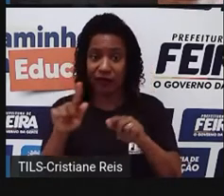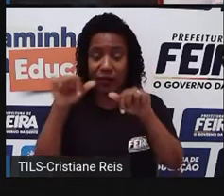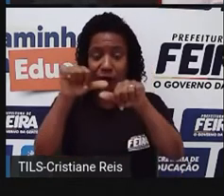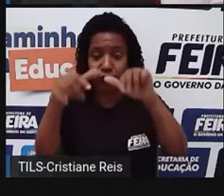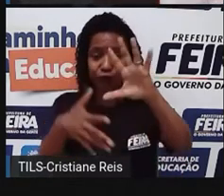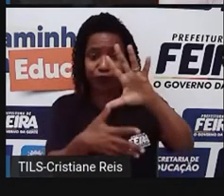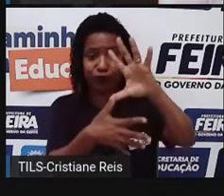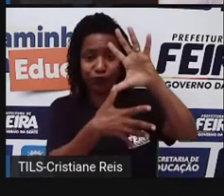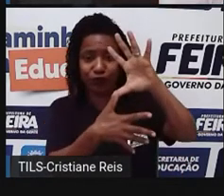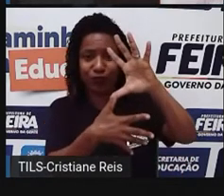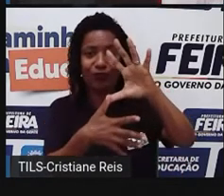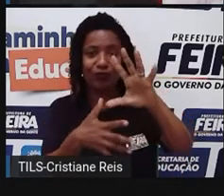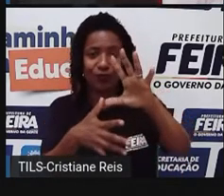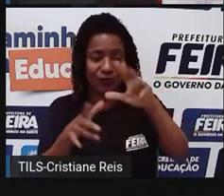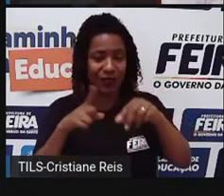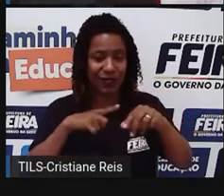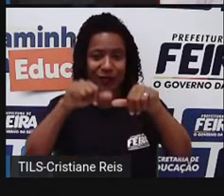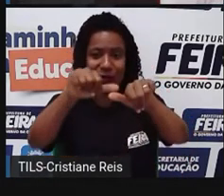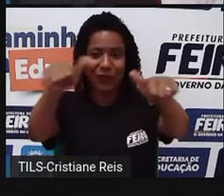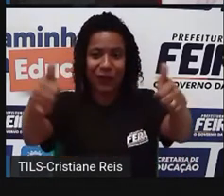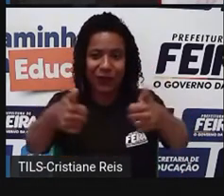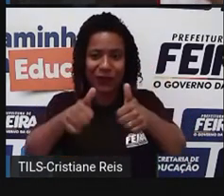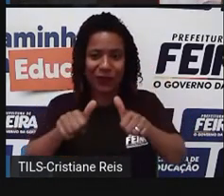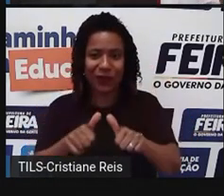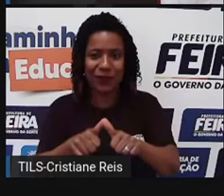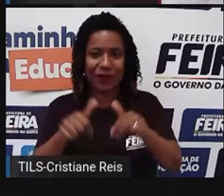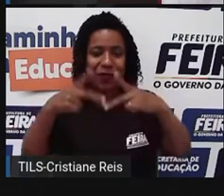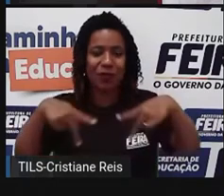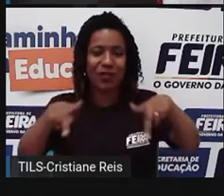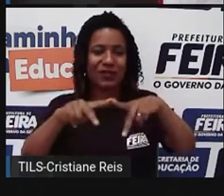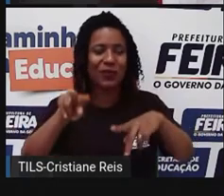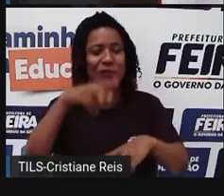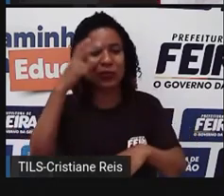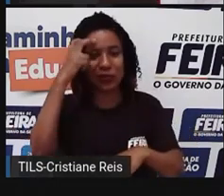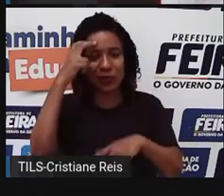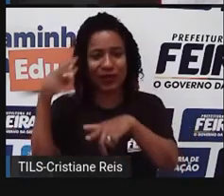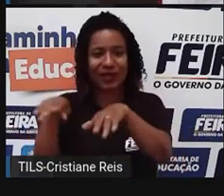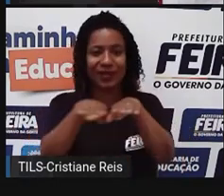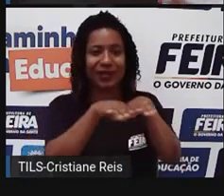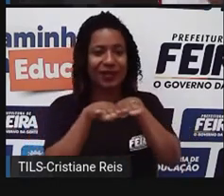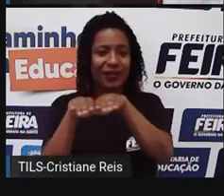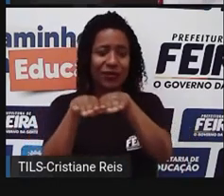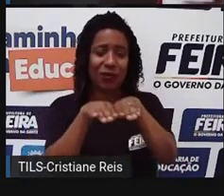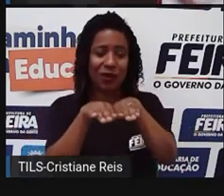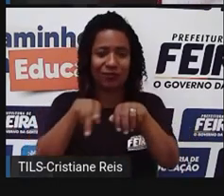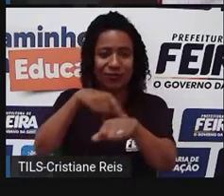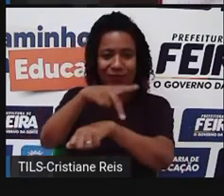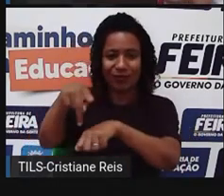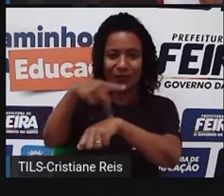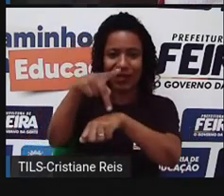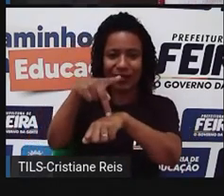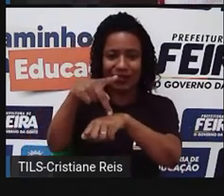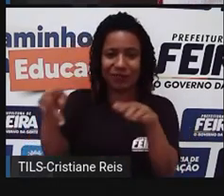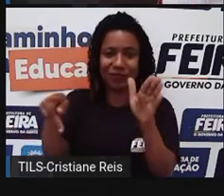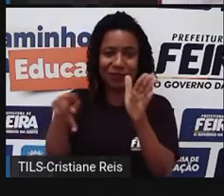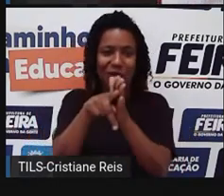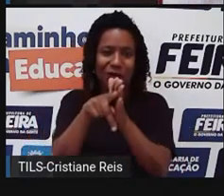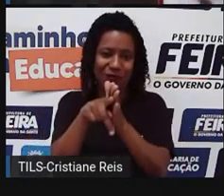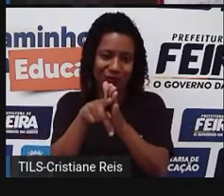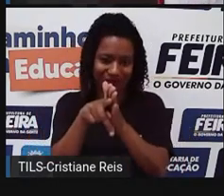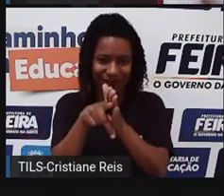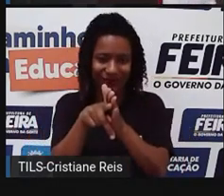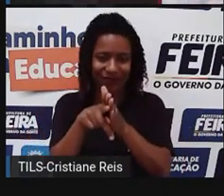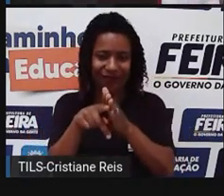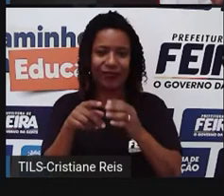todos os outros conceitos, por isso que a Pro deixou ele separado, para a gente dizer que o nosso Brasil, né, o nosso país,